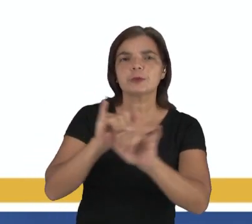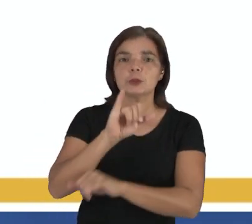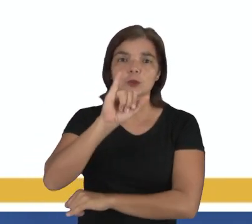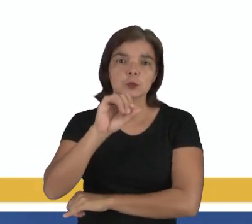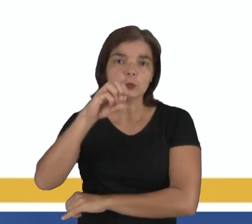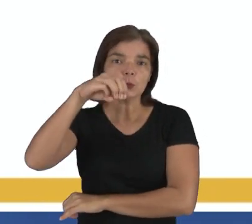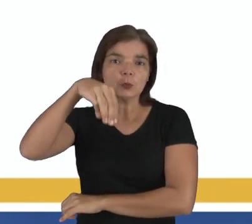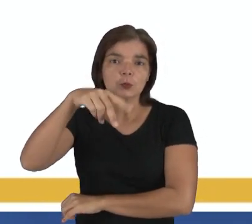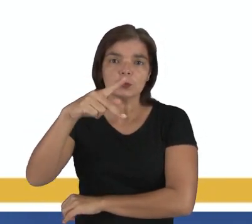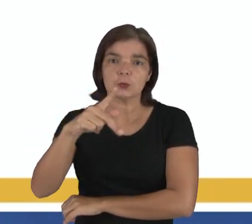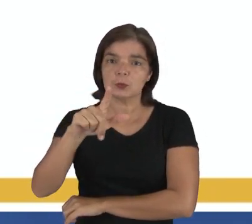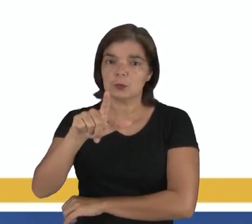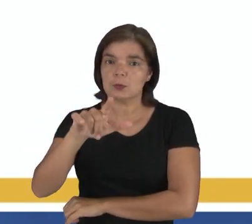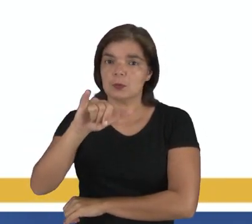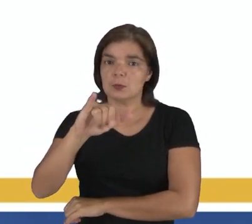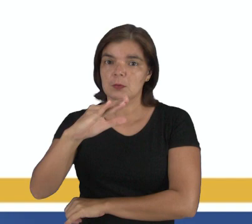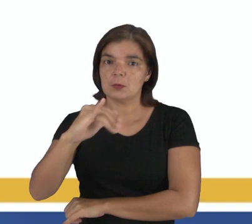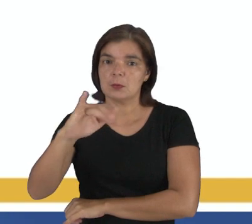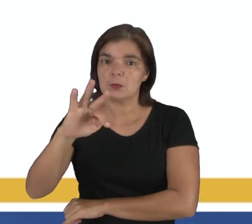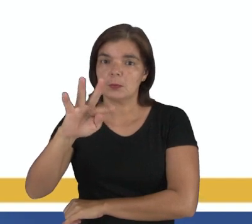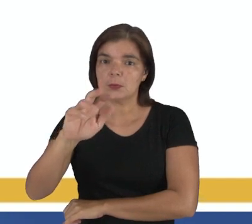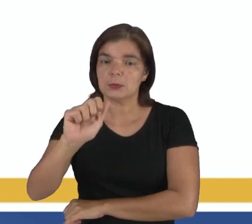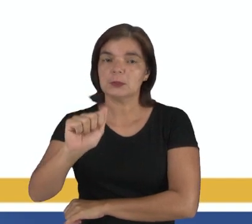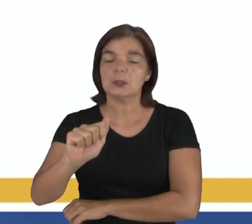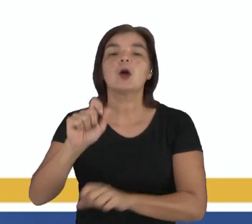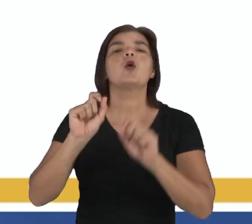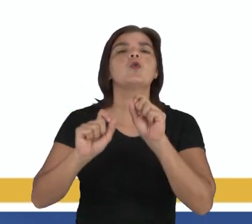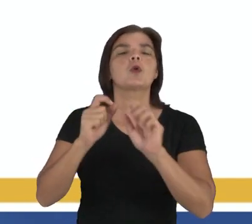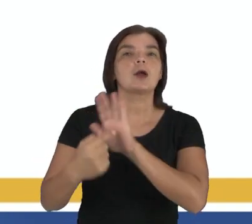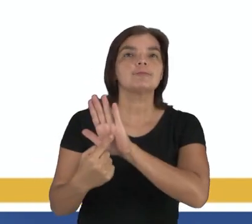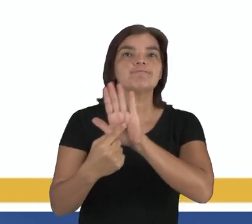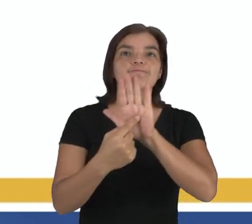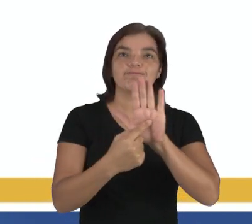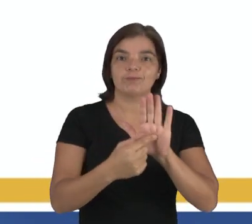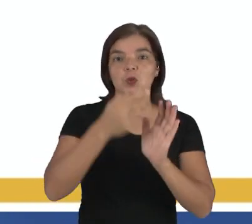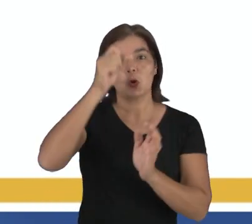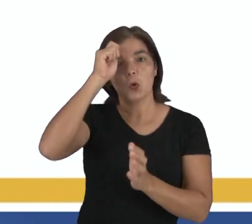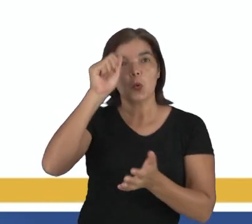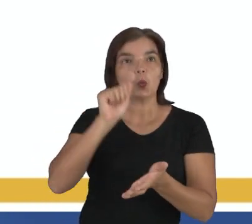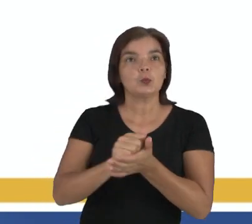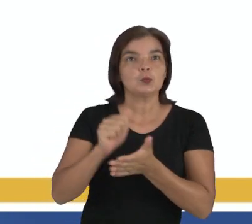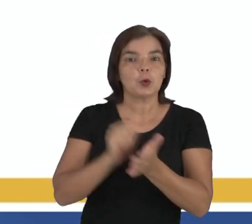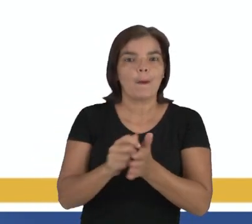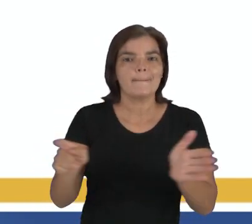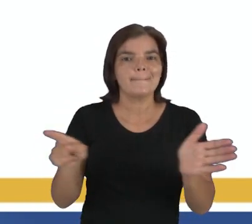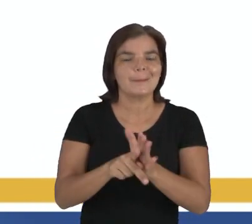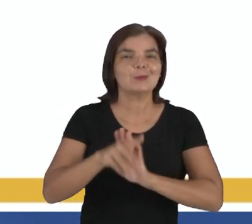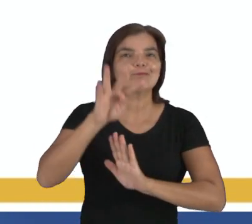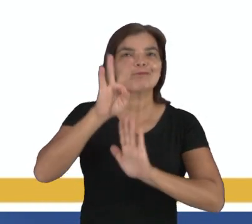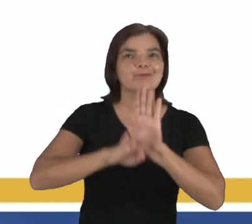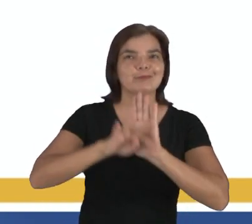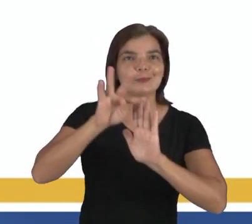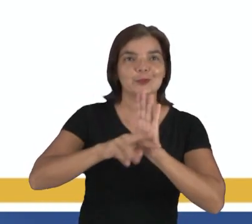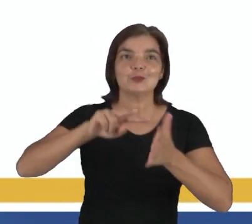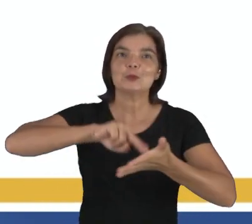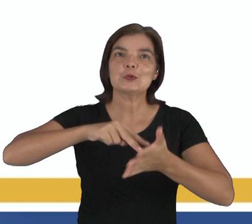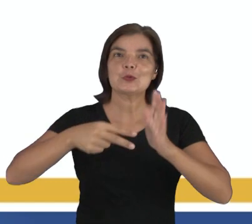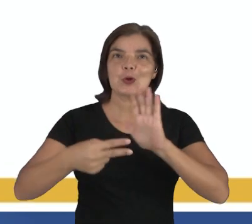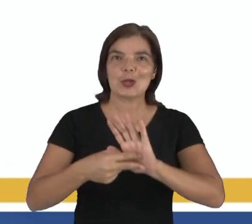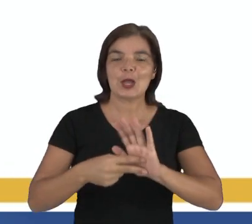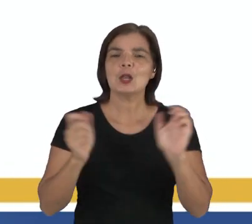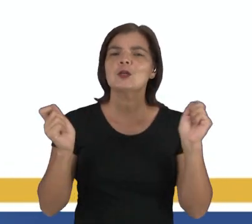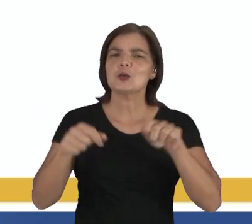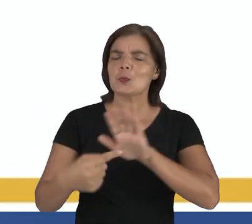As informações explícitas são aquelas manifestadas pelo autor no próprio texto. Ou seja,